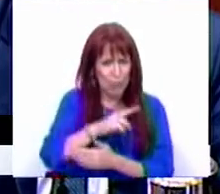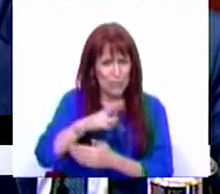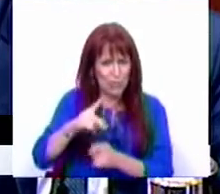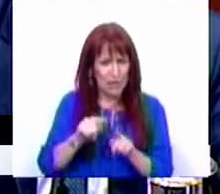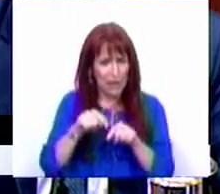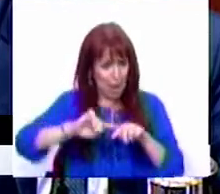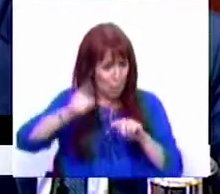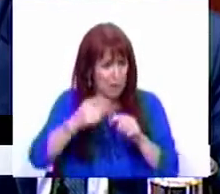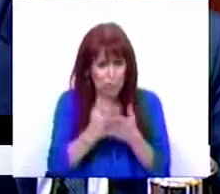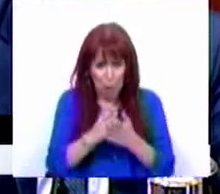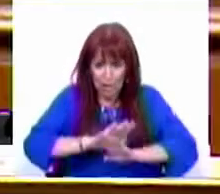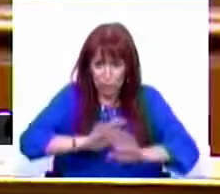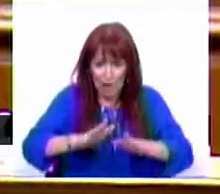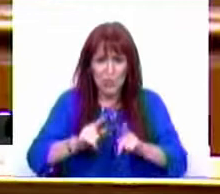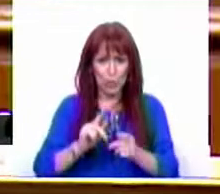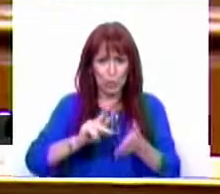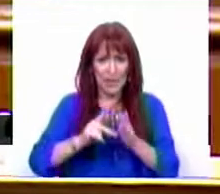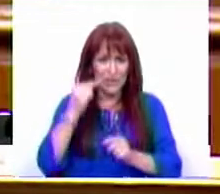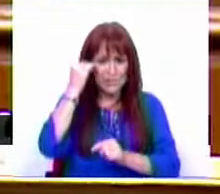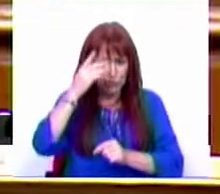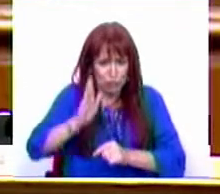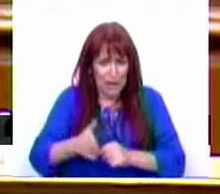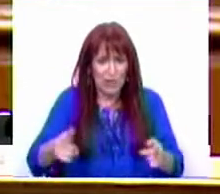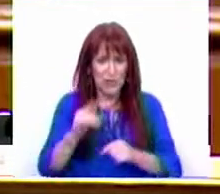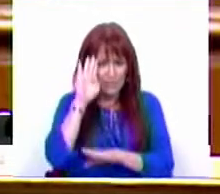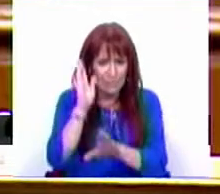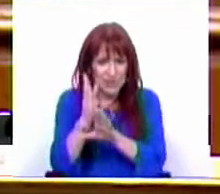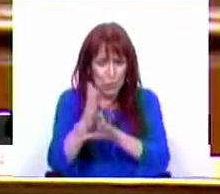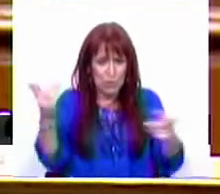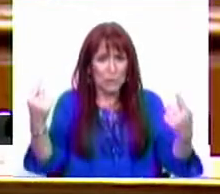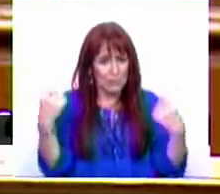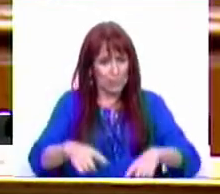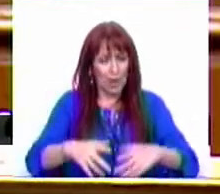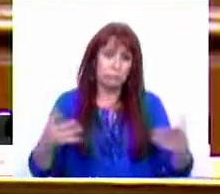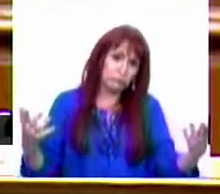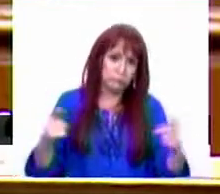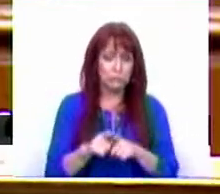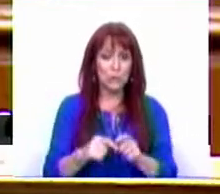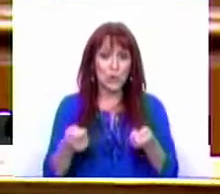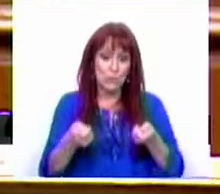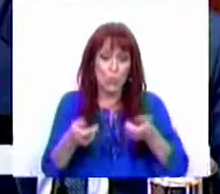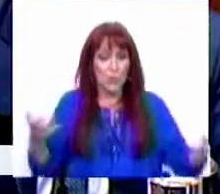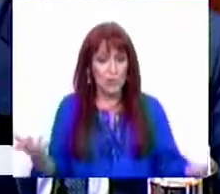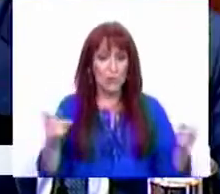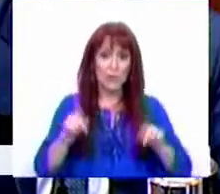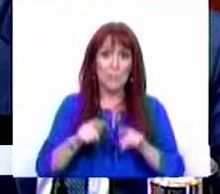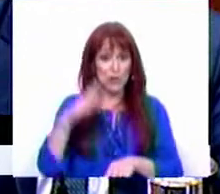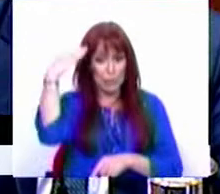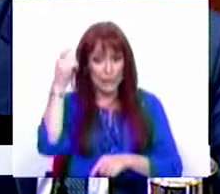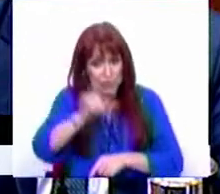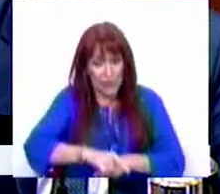estão este ano nas escolas, estão com os técnicos especializados, psicólogos, estão com os moderadores, estão com os